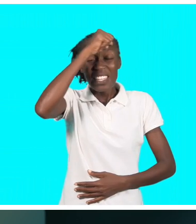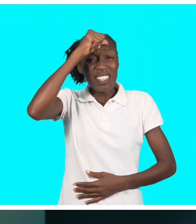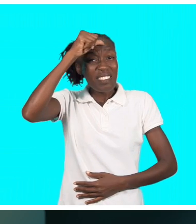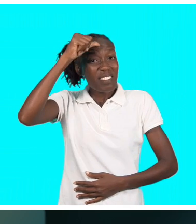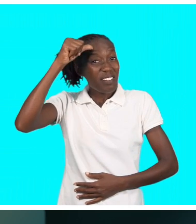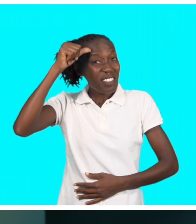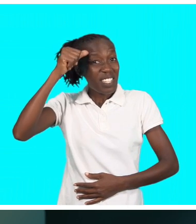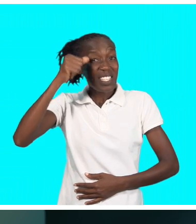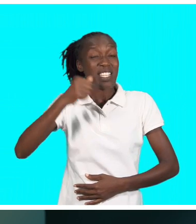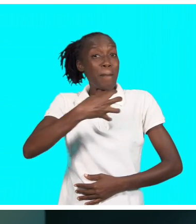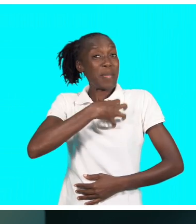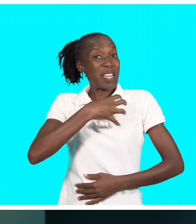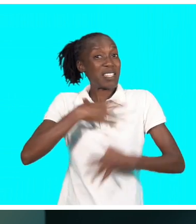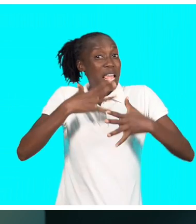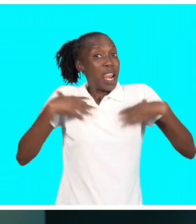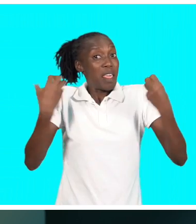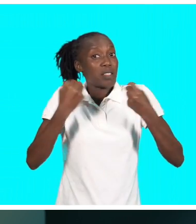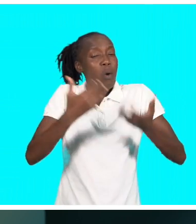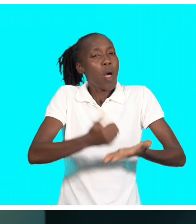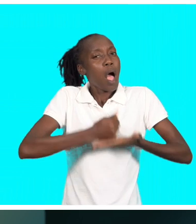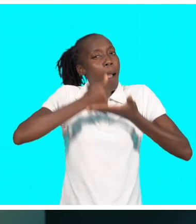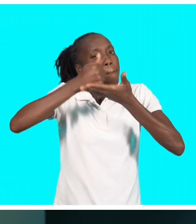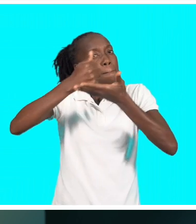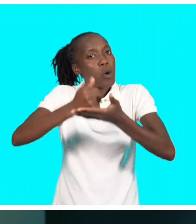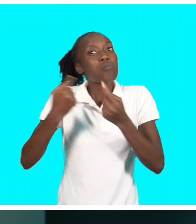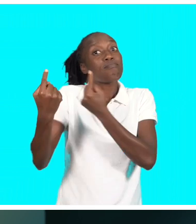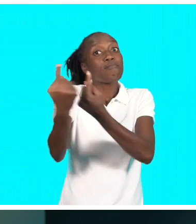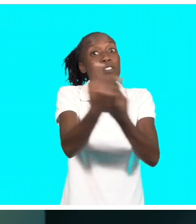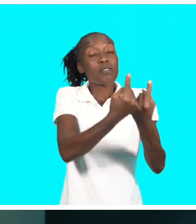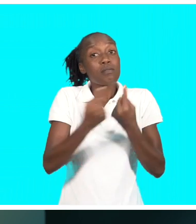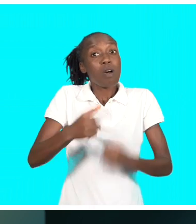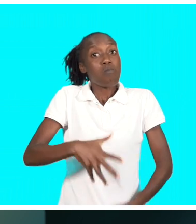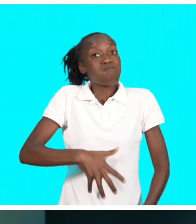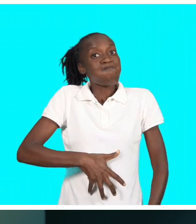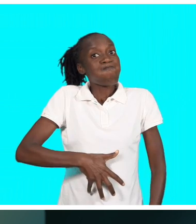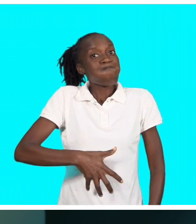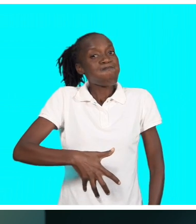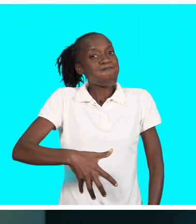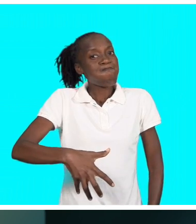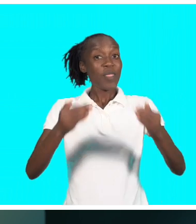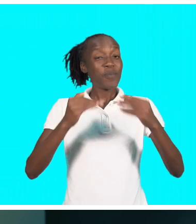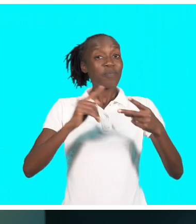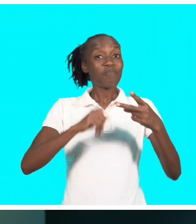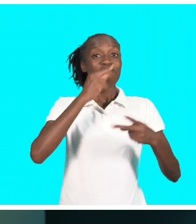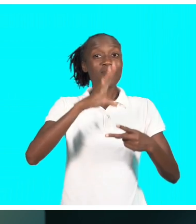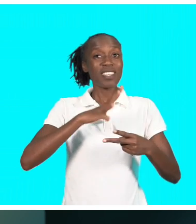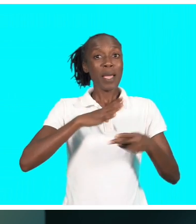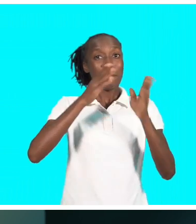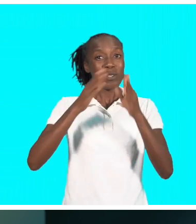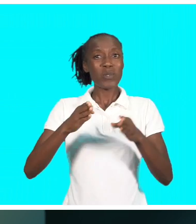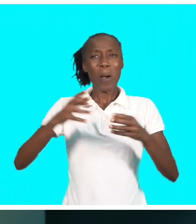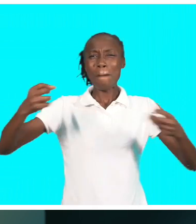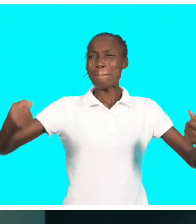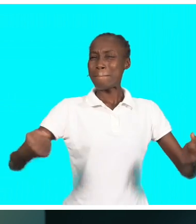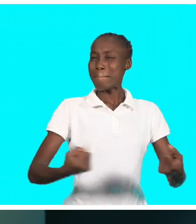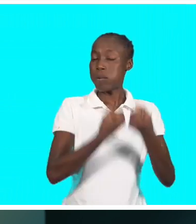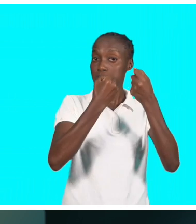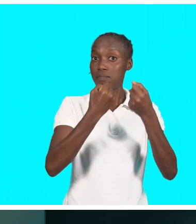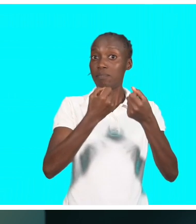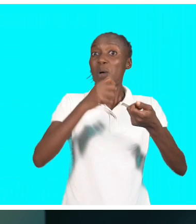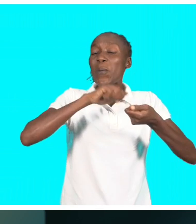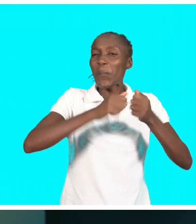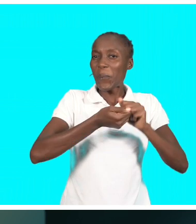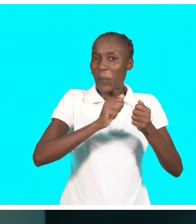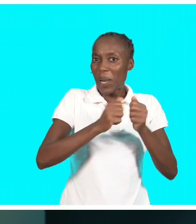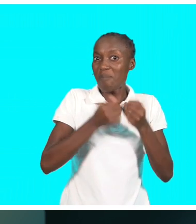que são apoiadas pelo Ministério da Saúde devido a uma situação de desnutrição aguda. Depois também temos pessoas assoladas por choques